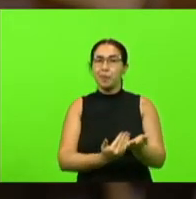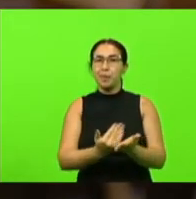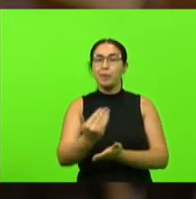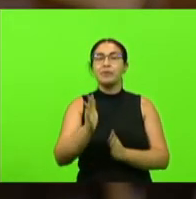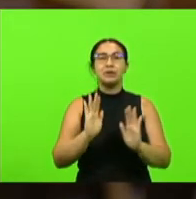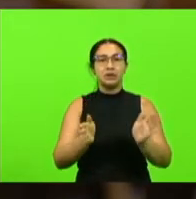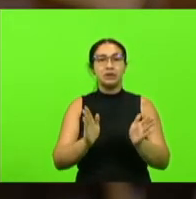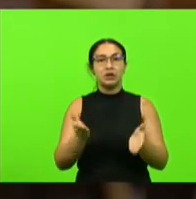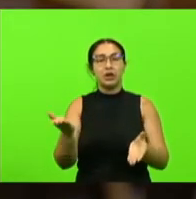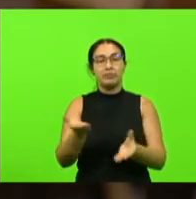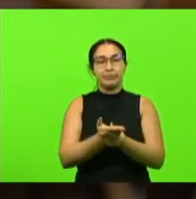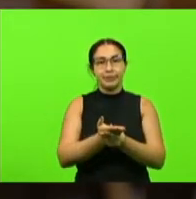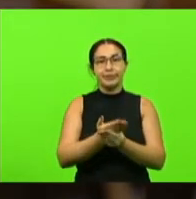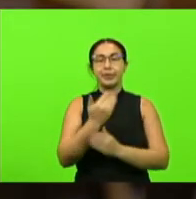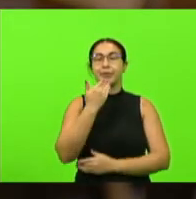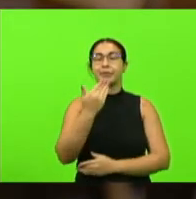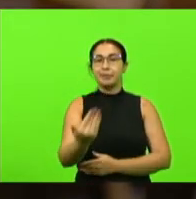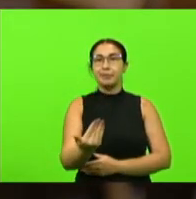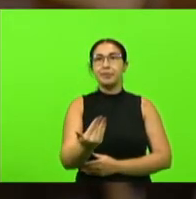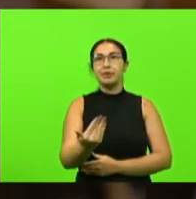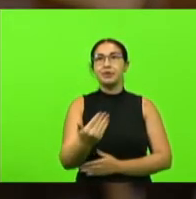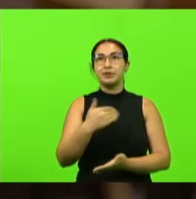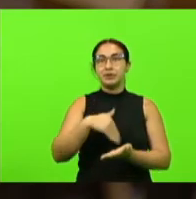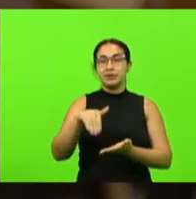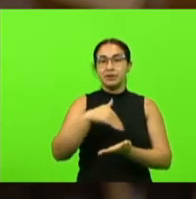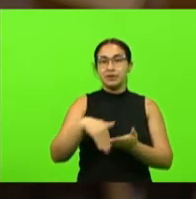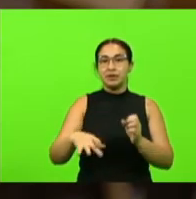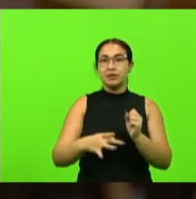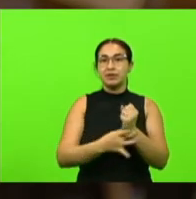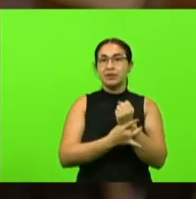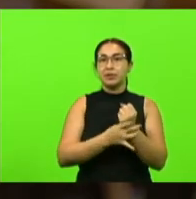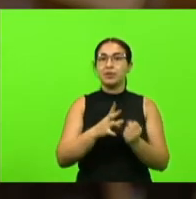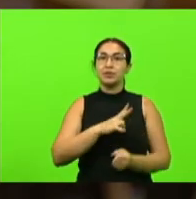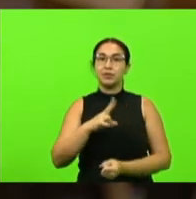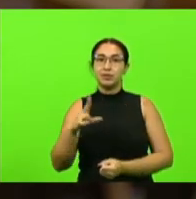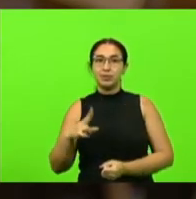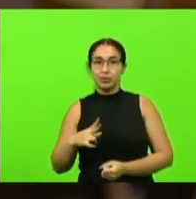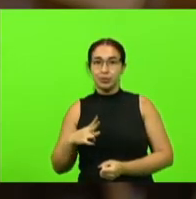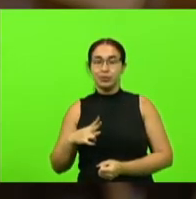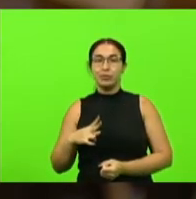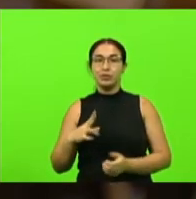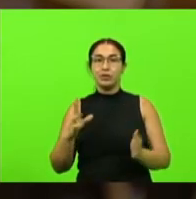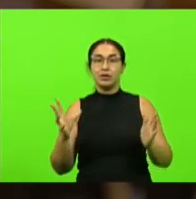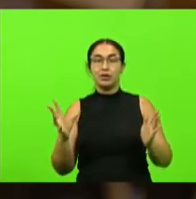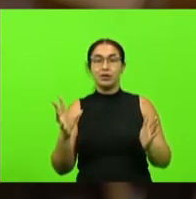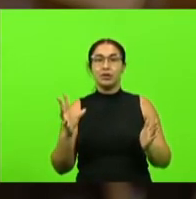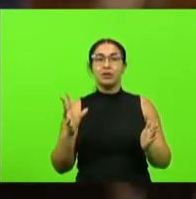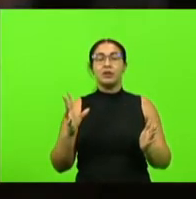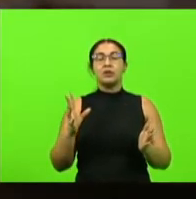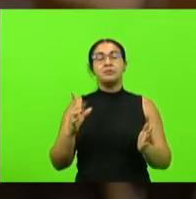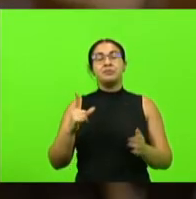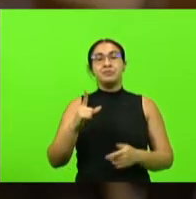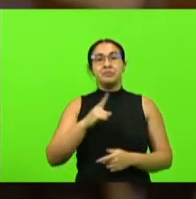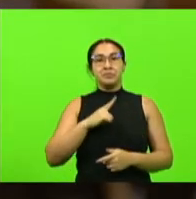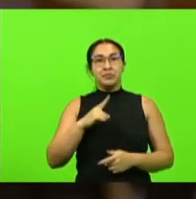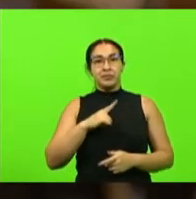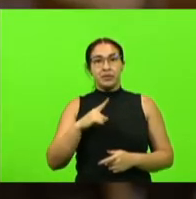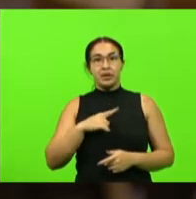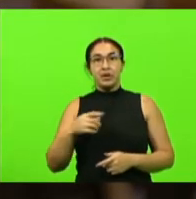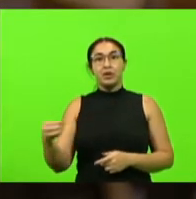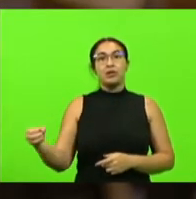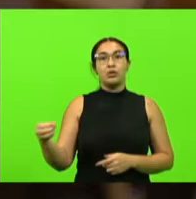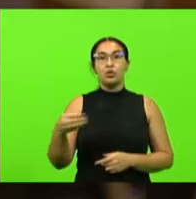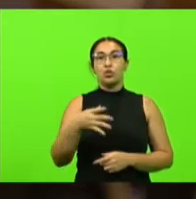protocolado o pedido para que a Secretaria de Segurança Pública instale em Jaraguá do Sul uma nova